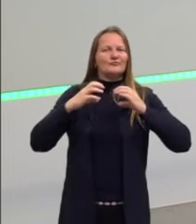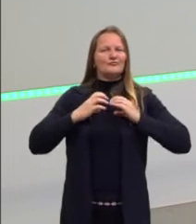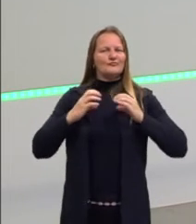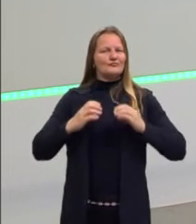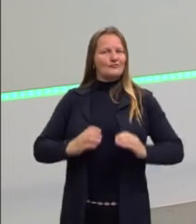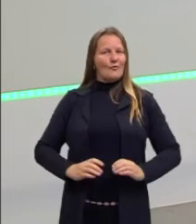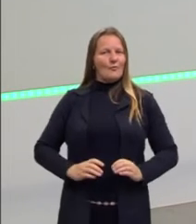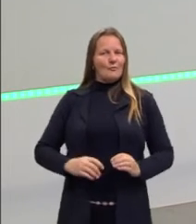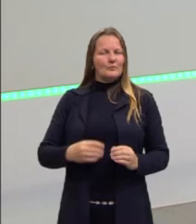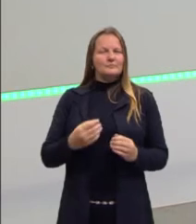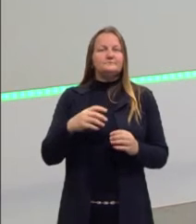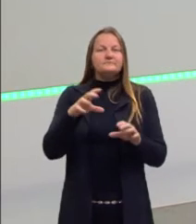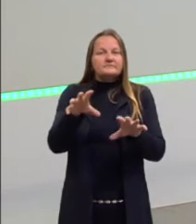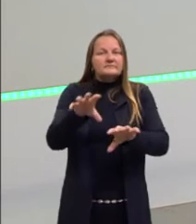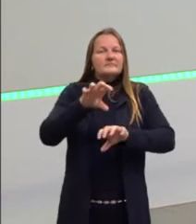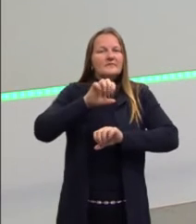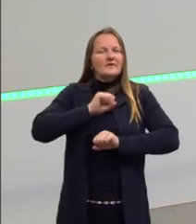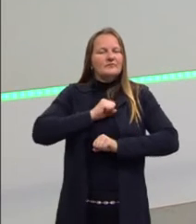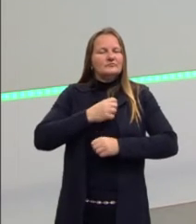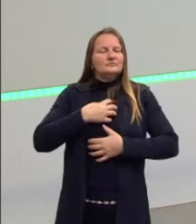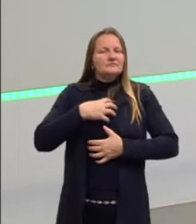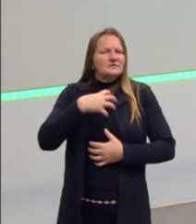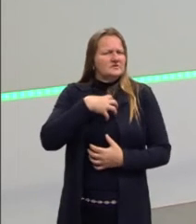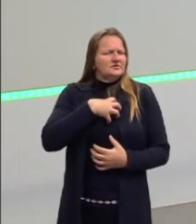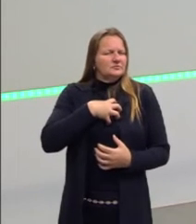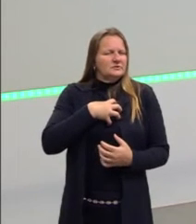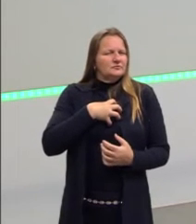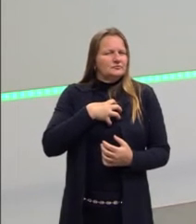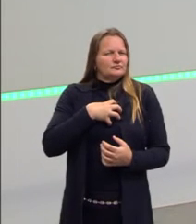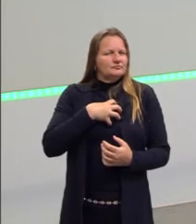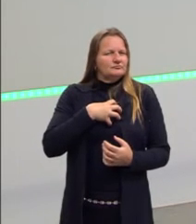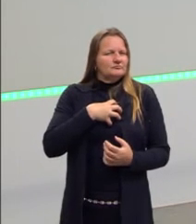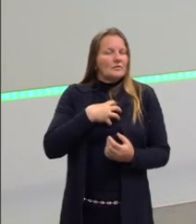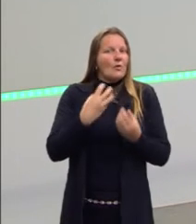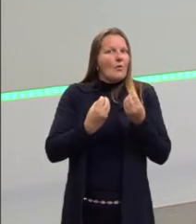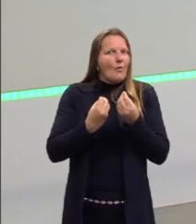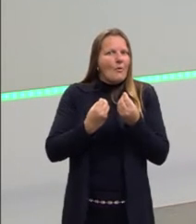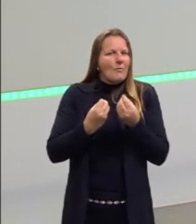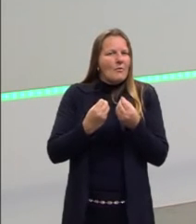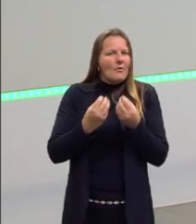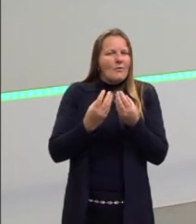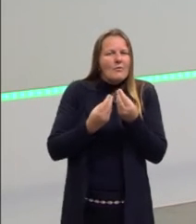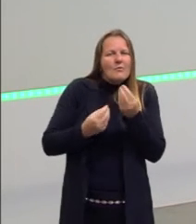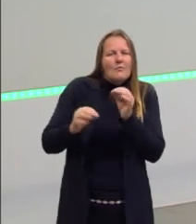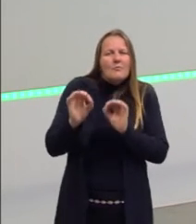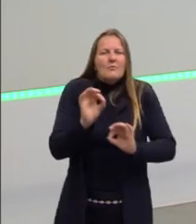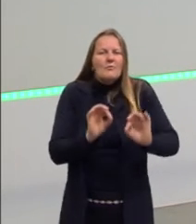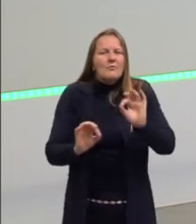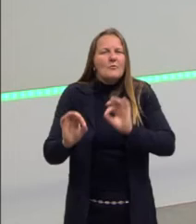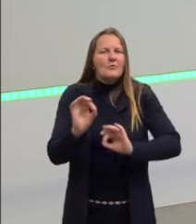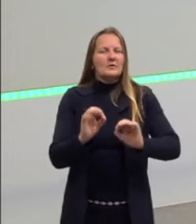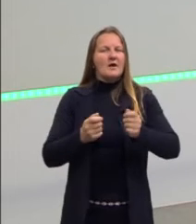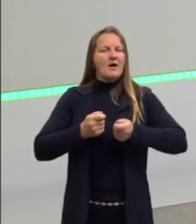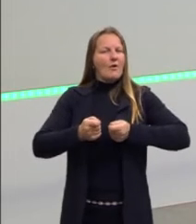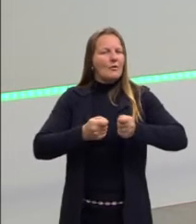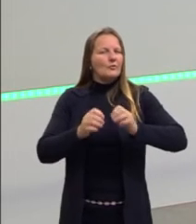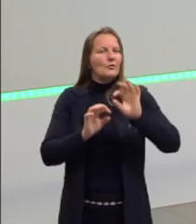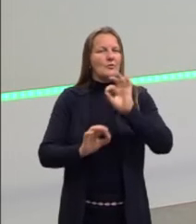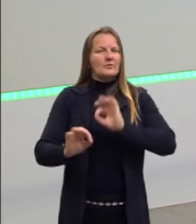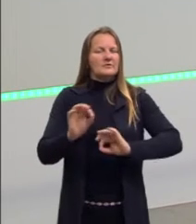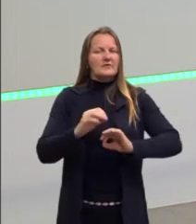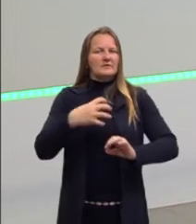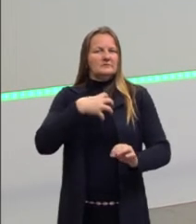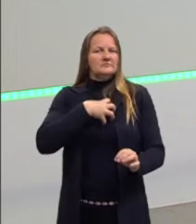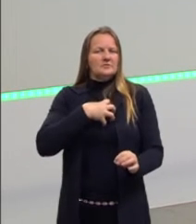aceitá-lo, só que a gente tem que ver aí que está. Como é que a gente vai lidar com esse sentimento, tá? Não é que, ai,